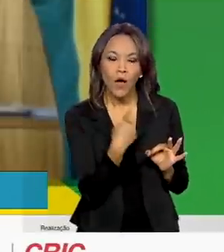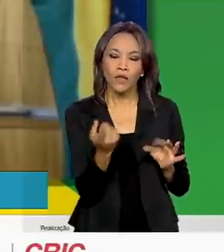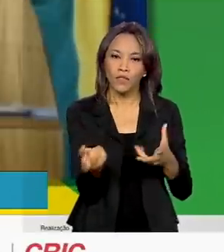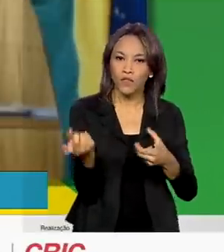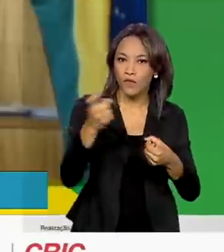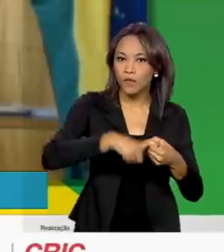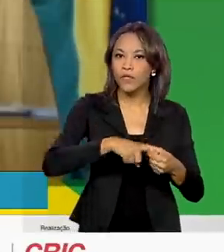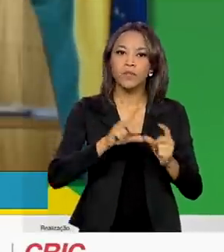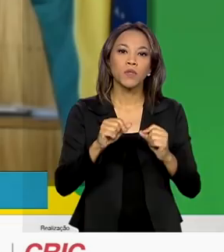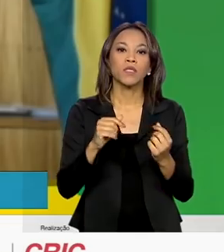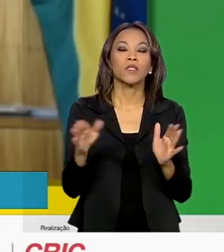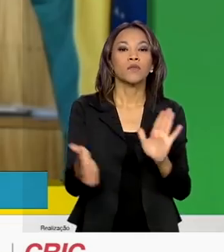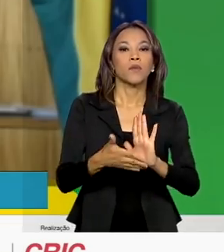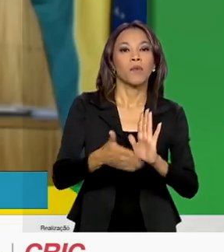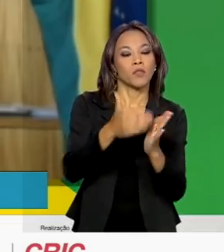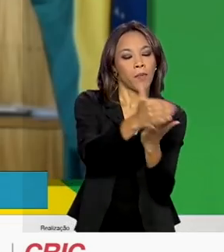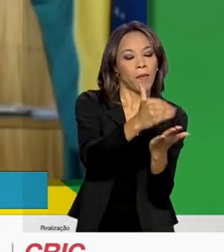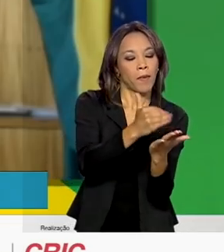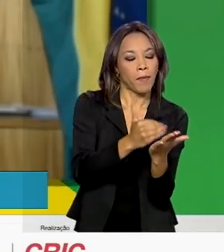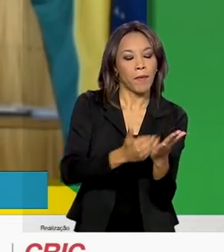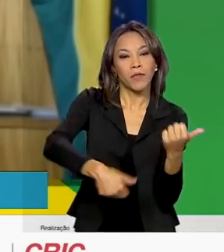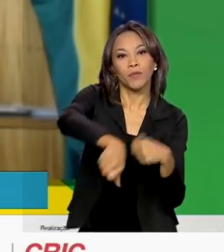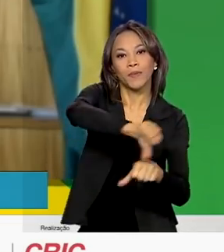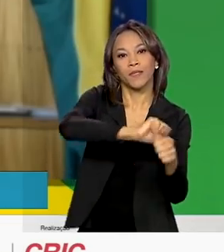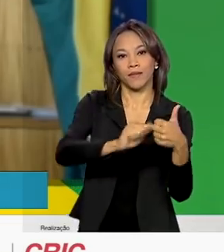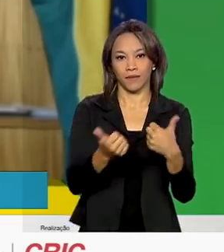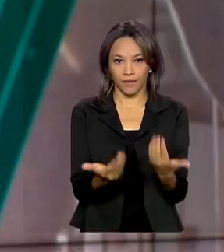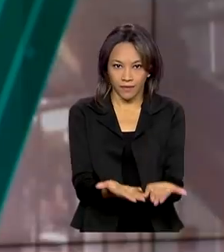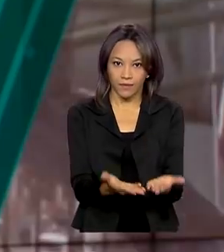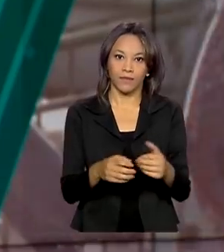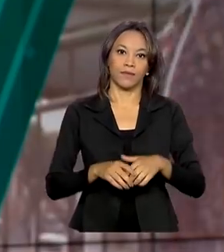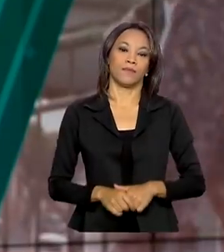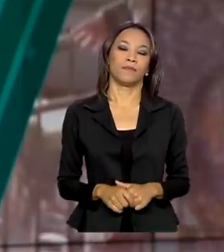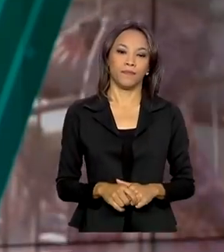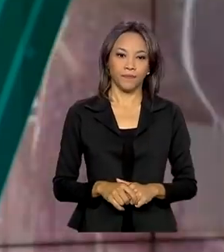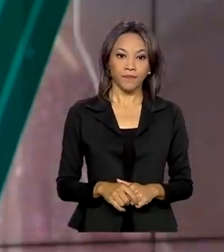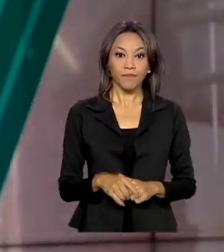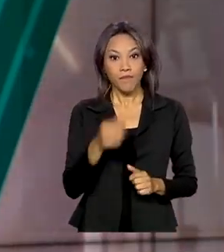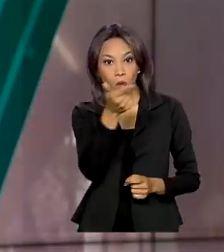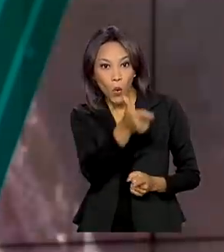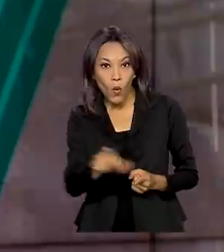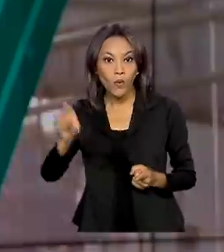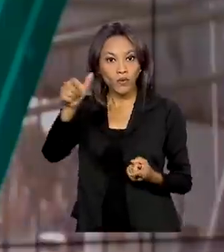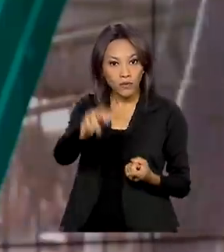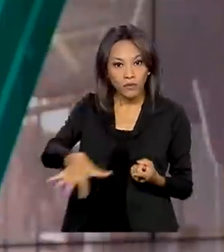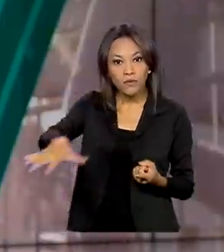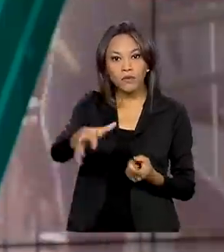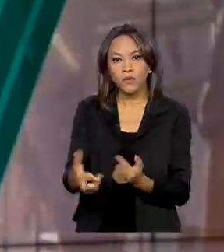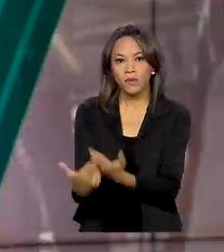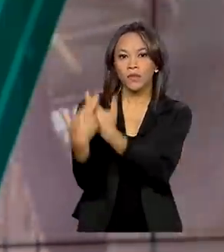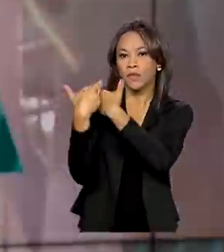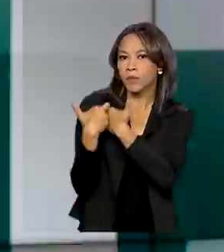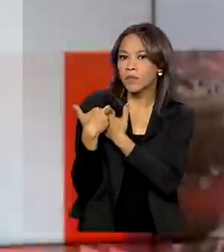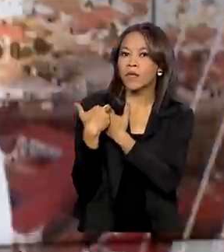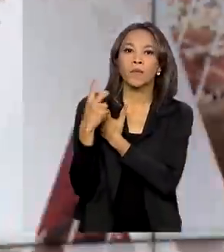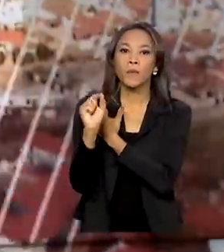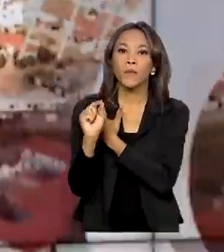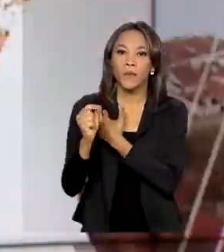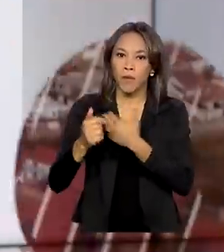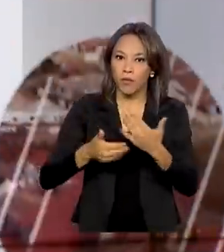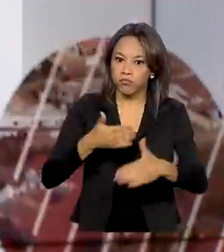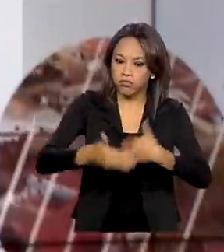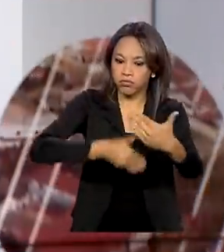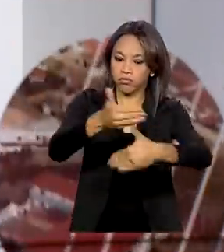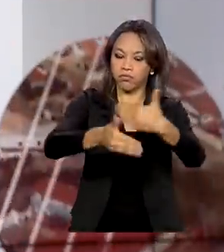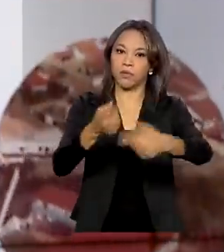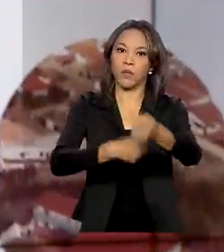a agenda de reformas estruturantes. E outro setor responsável pelo crescimento da economia é a